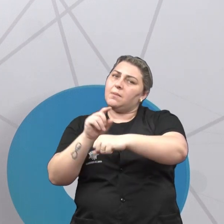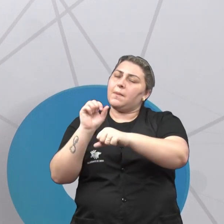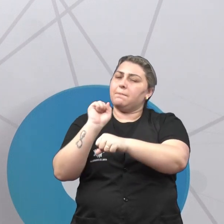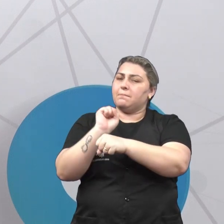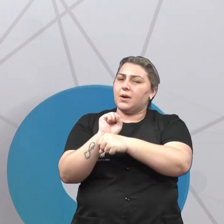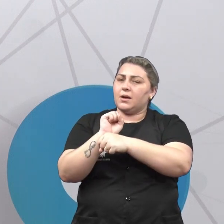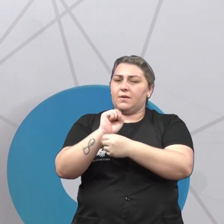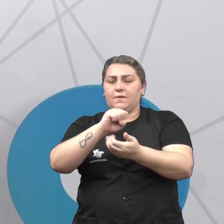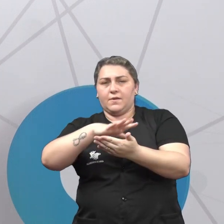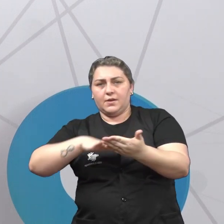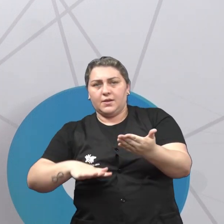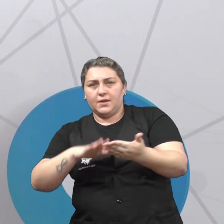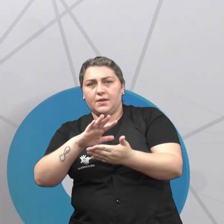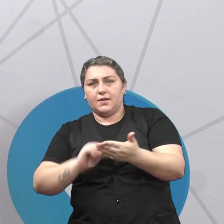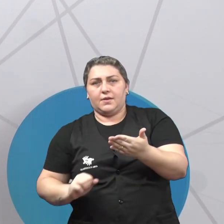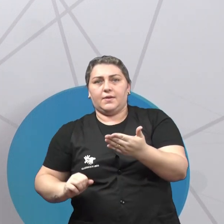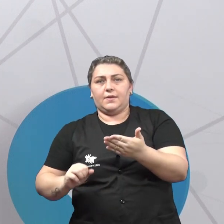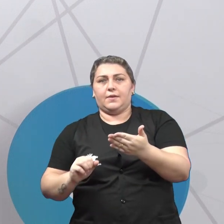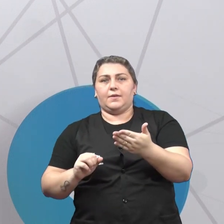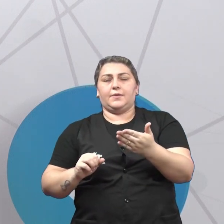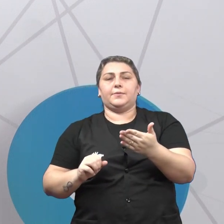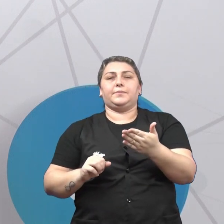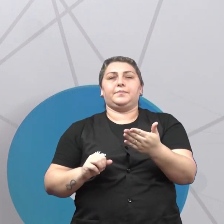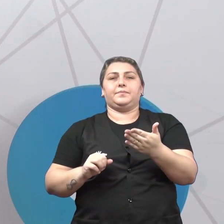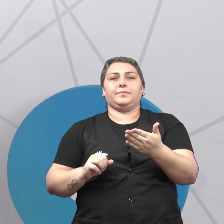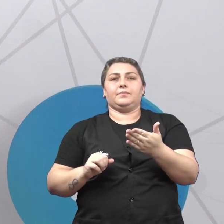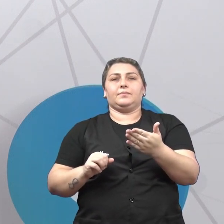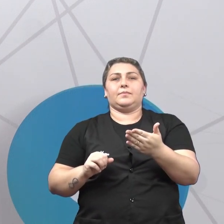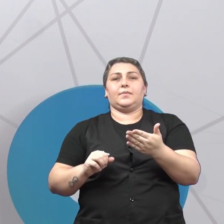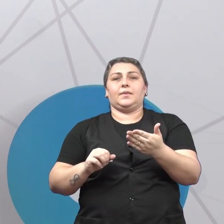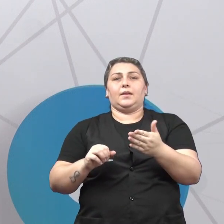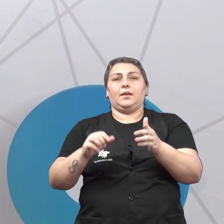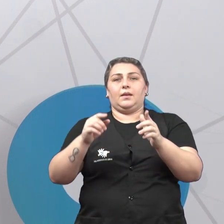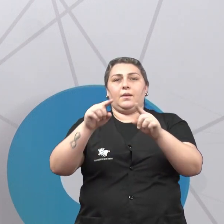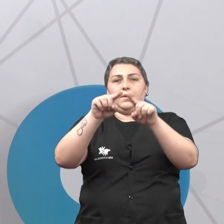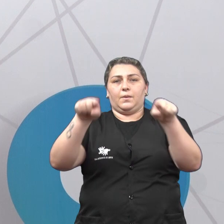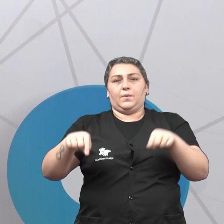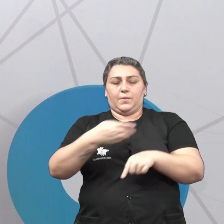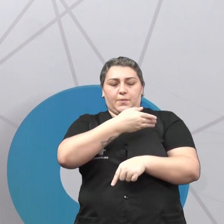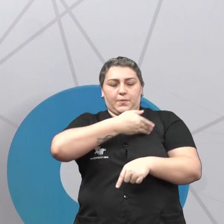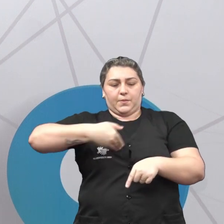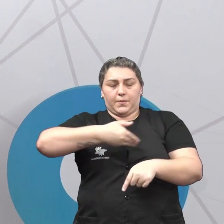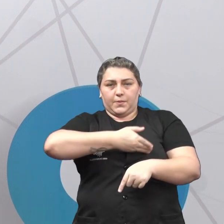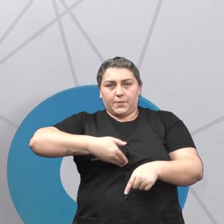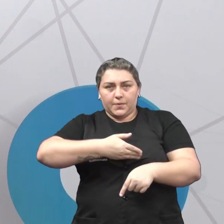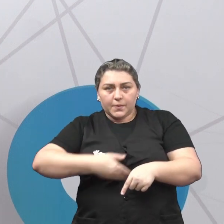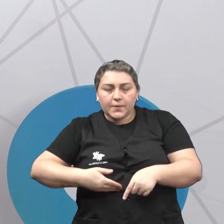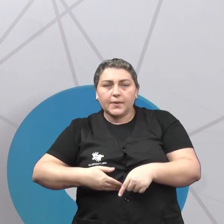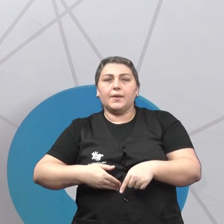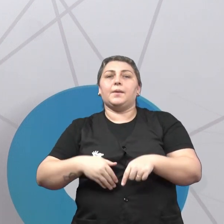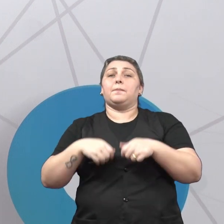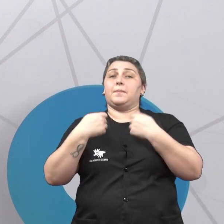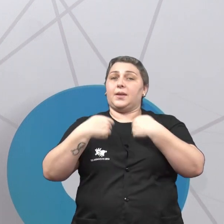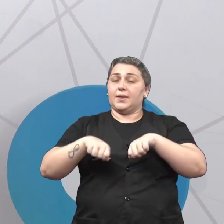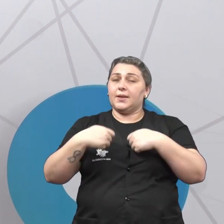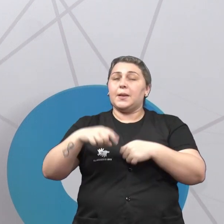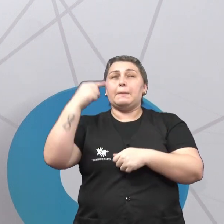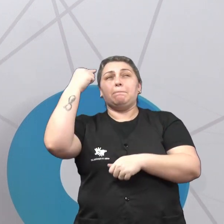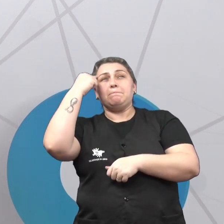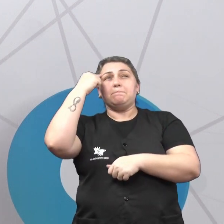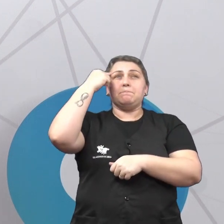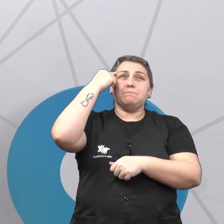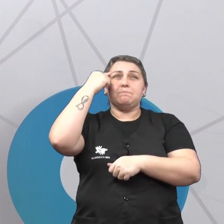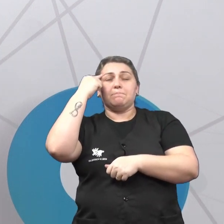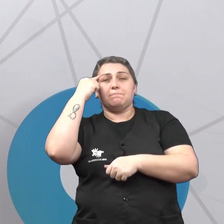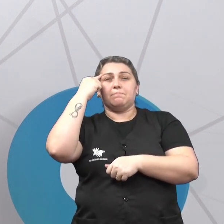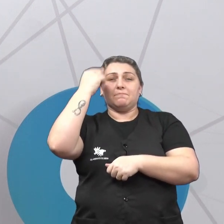Por exemplo, o xadrez, ele demanda muito da sua habilidade cognitiva porque você tem que pensar na jogada certinha para